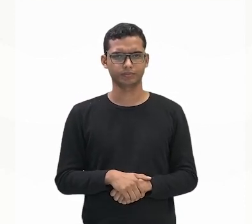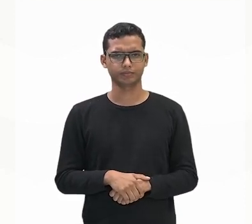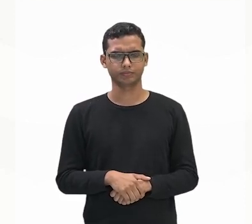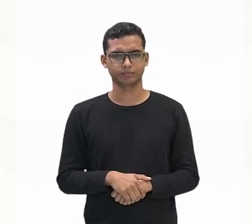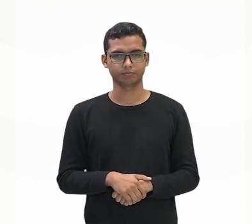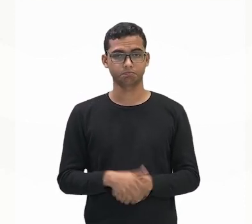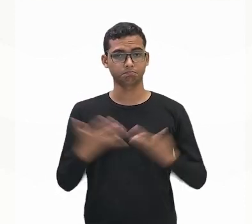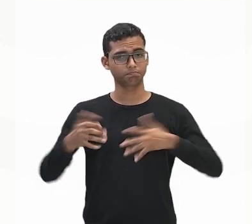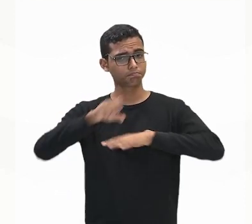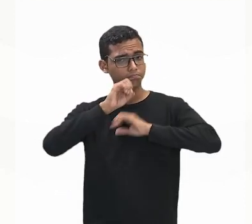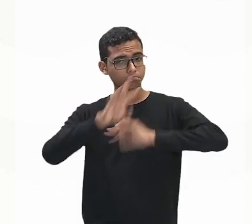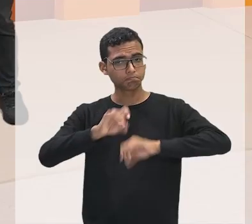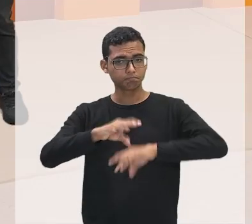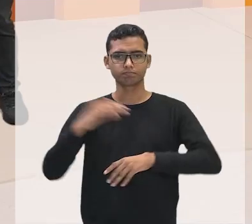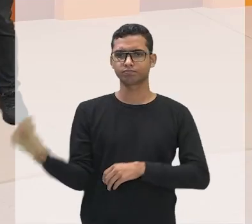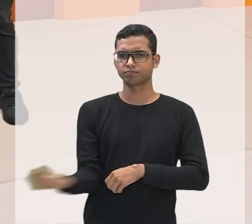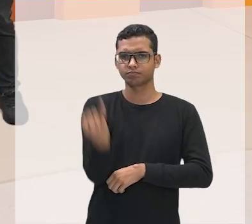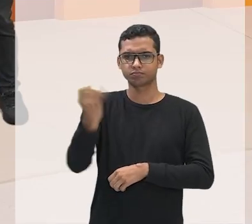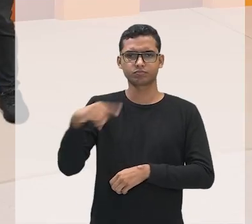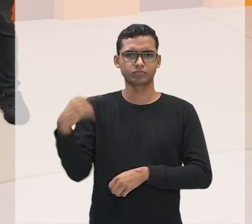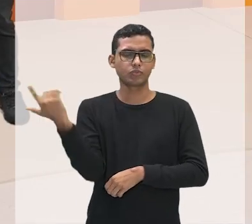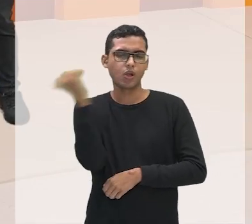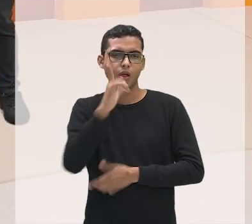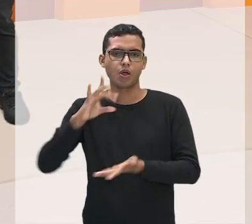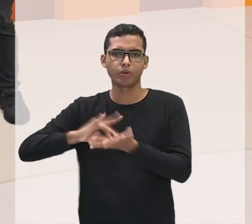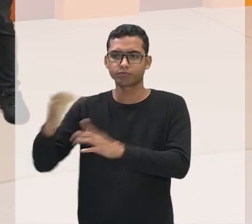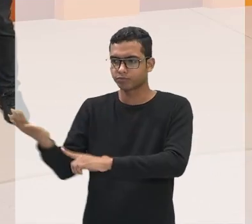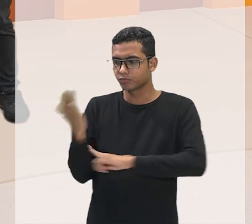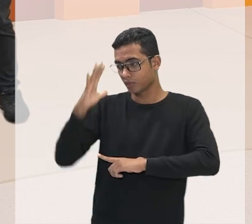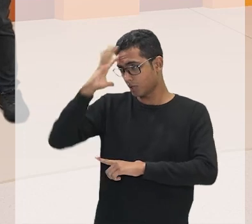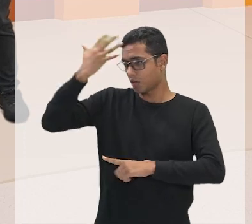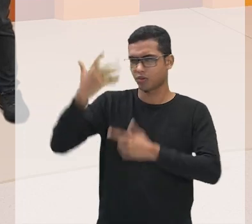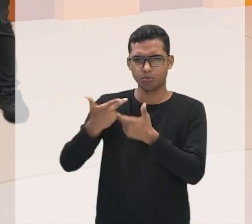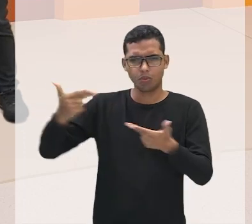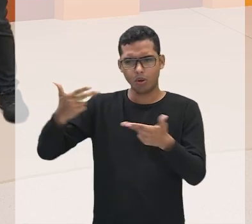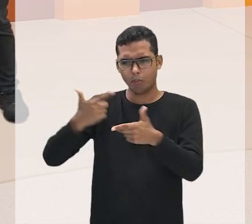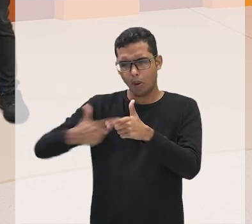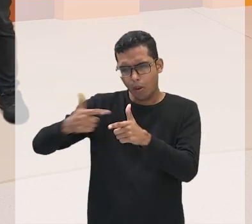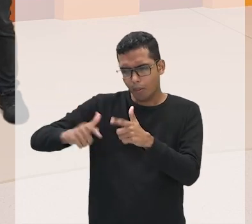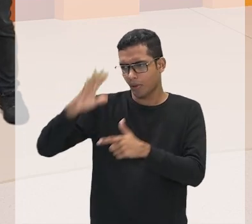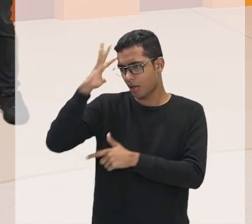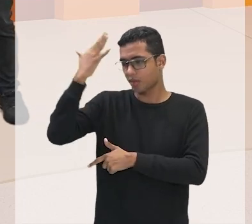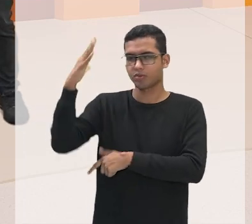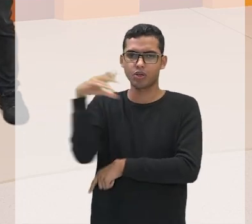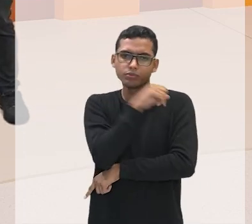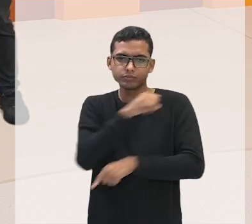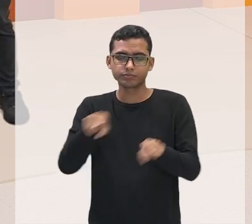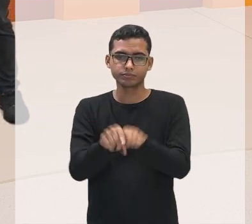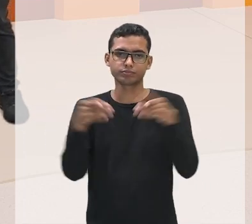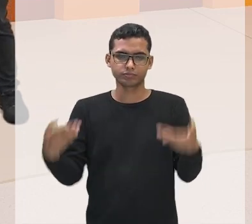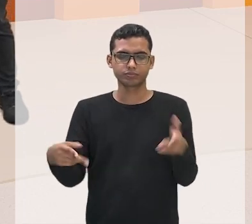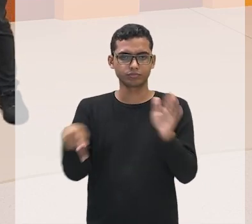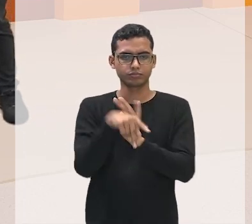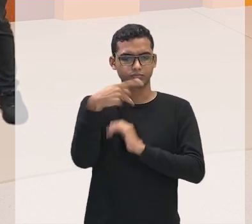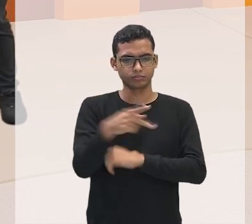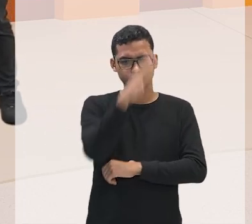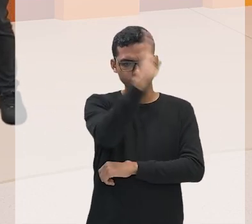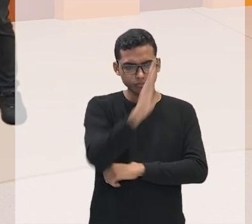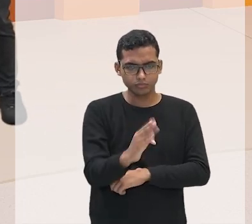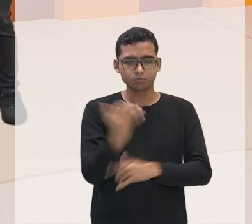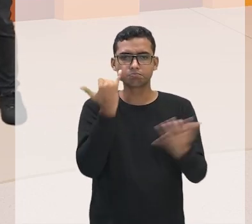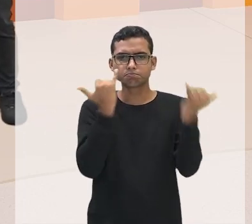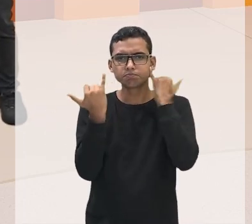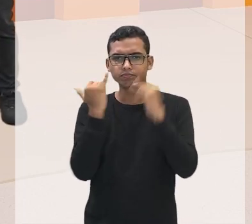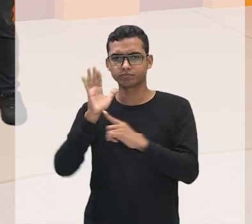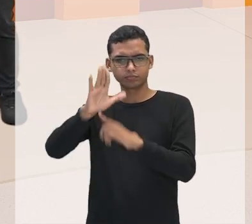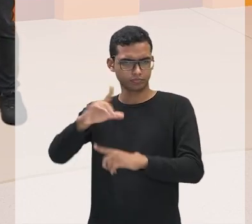ela é muito importante para tentar resolver isso aí. Infelizmente, no território brasileiro, a gente vê índices como esses aí. Mas a gente